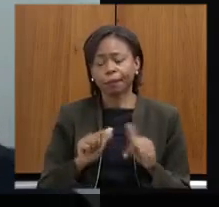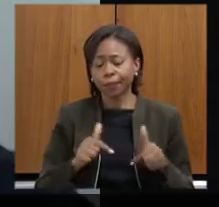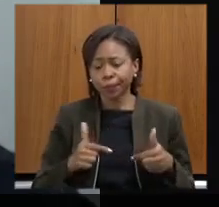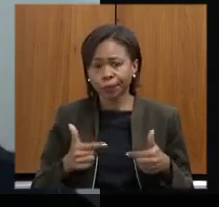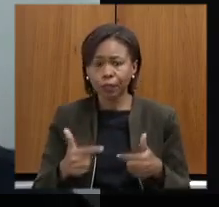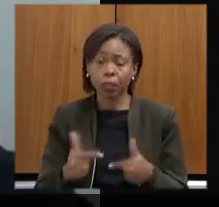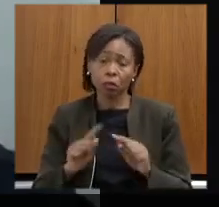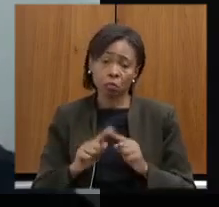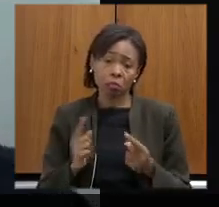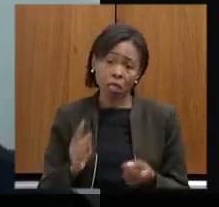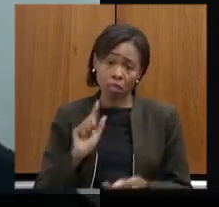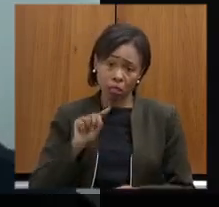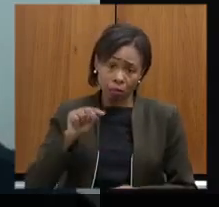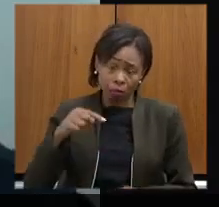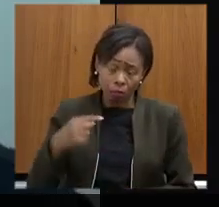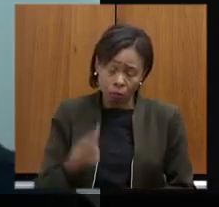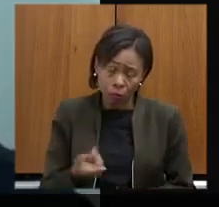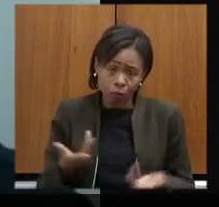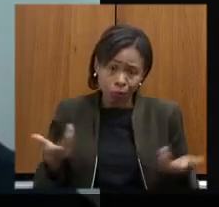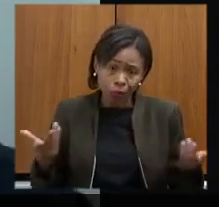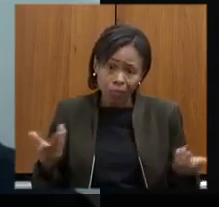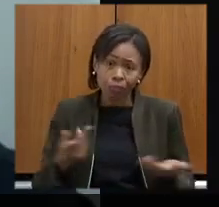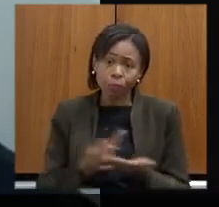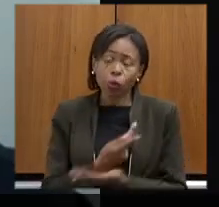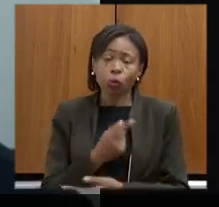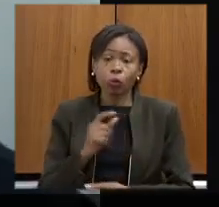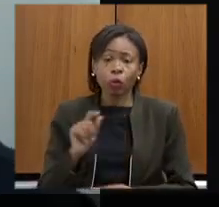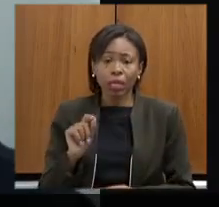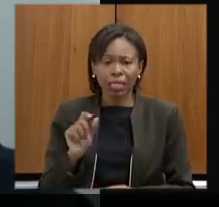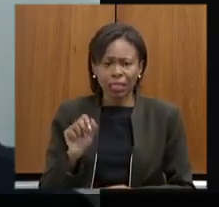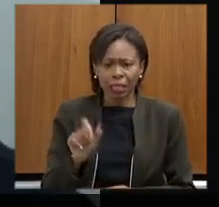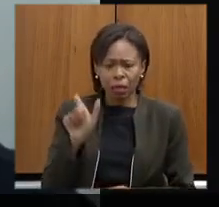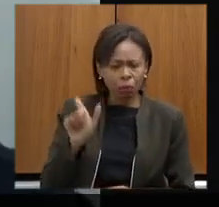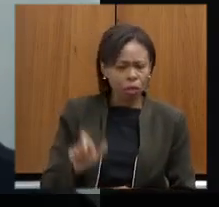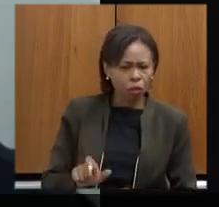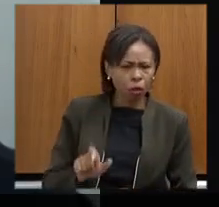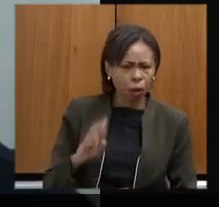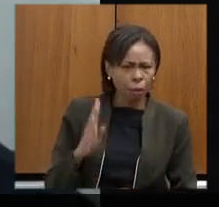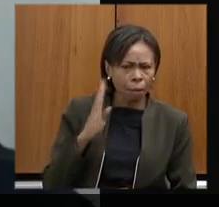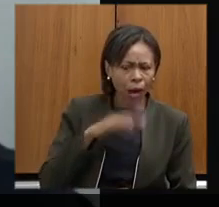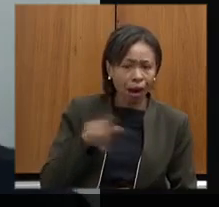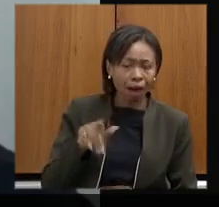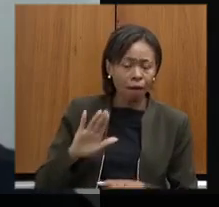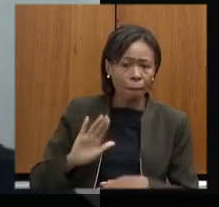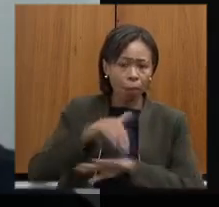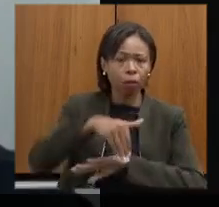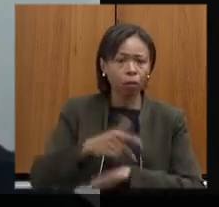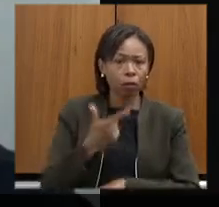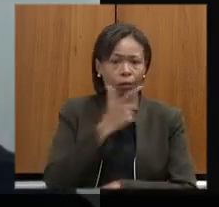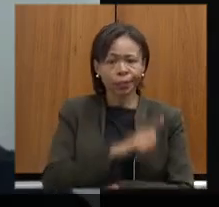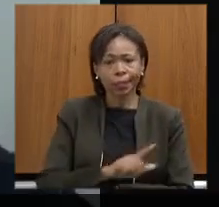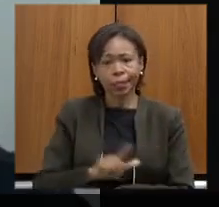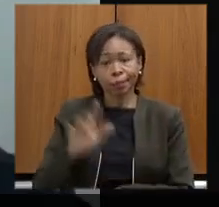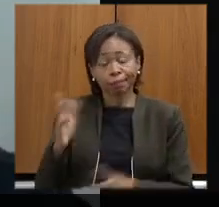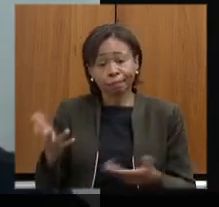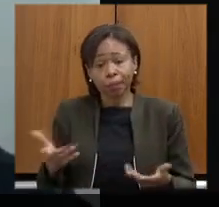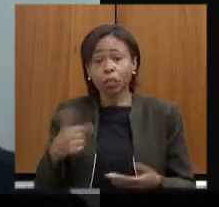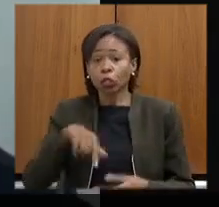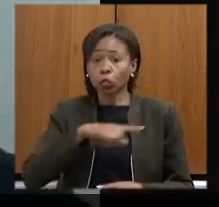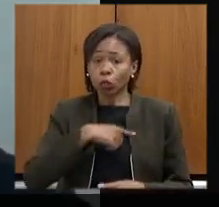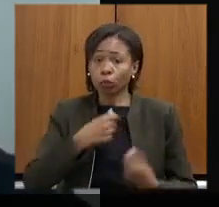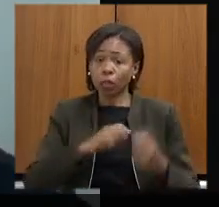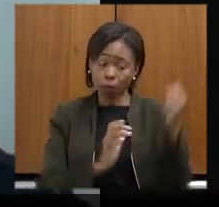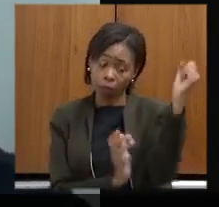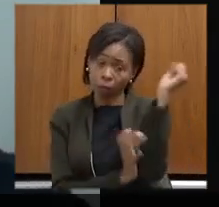mas só que no final das contas quando a tem uma pessoa mal intencionada passa por cima resolve e acaba então a gente tem que na verdade diminuir a